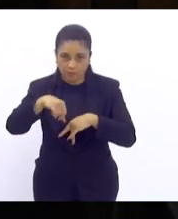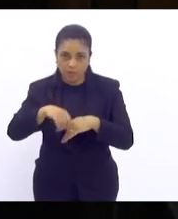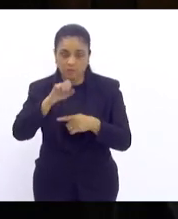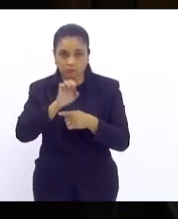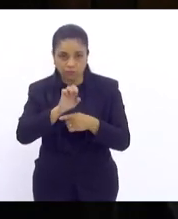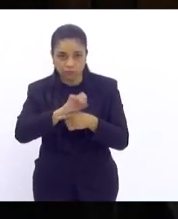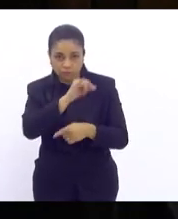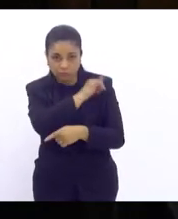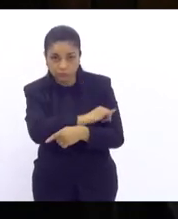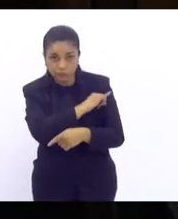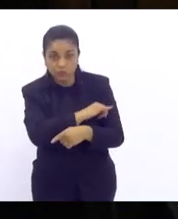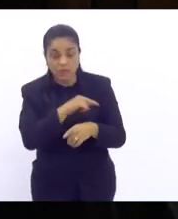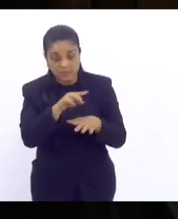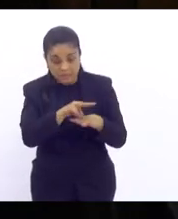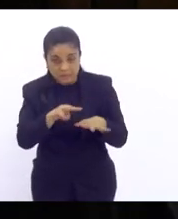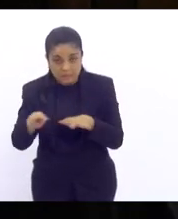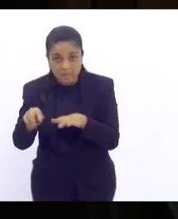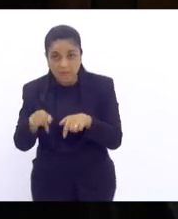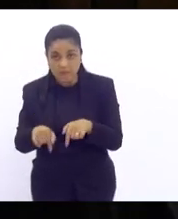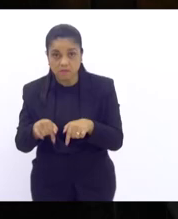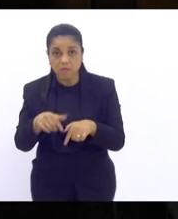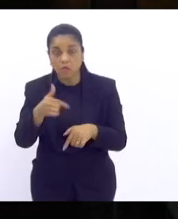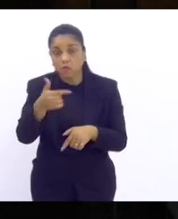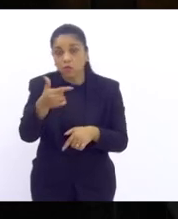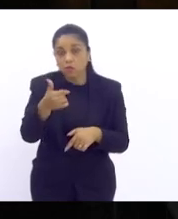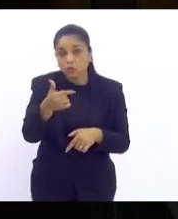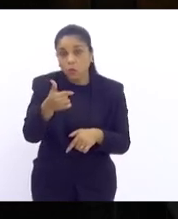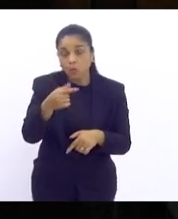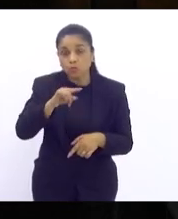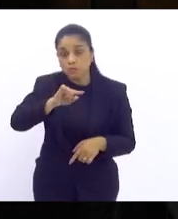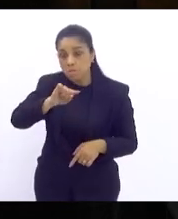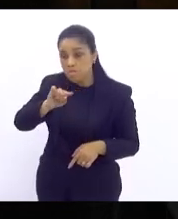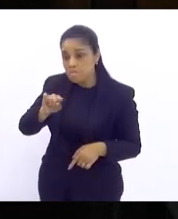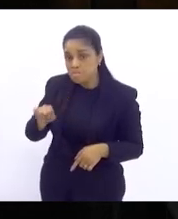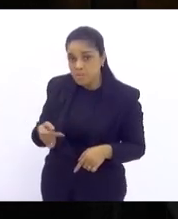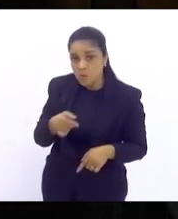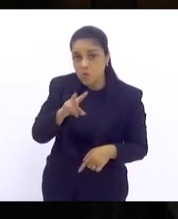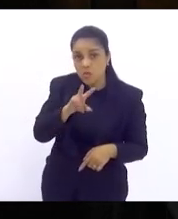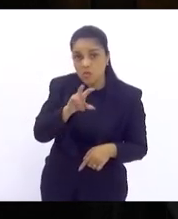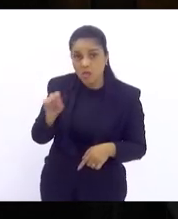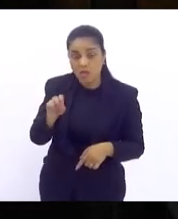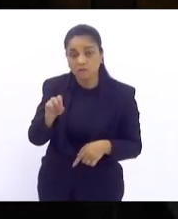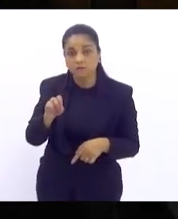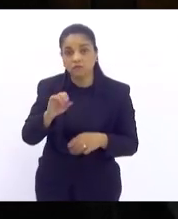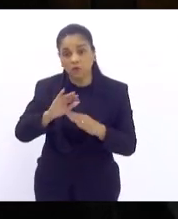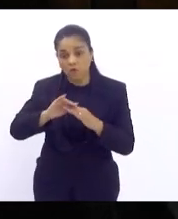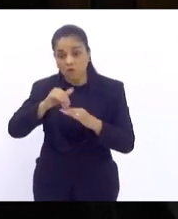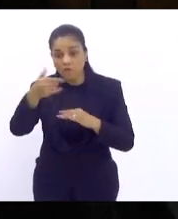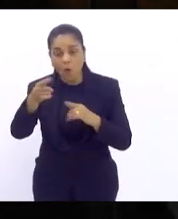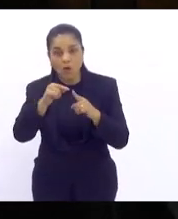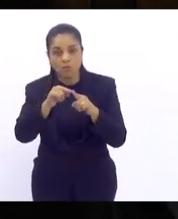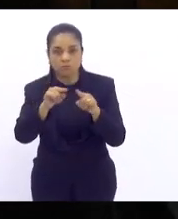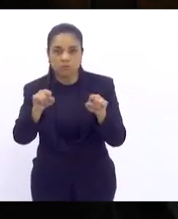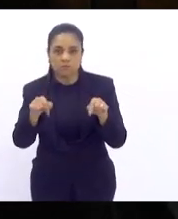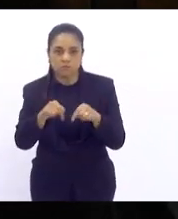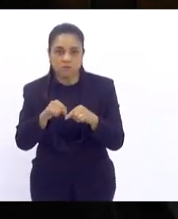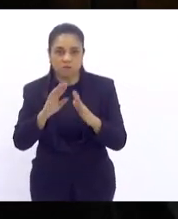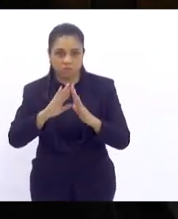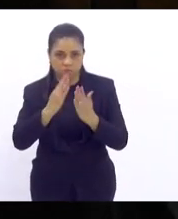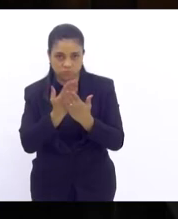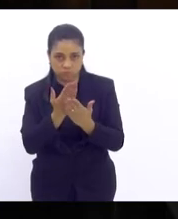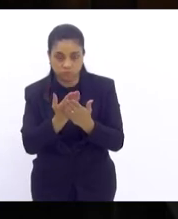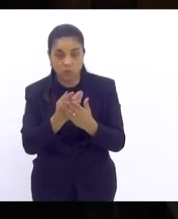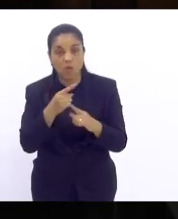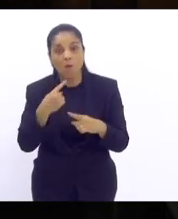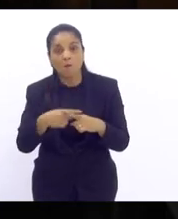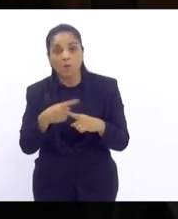aí essa semana pelo menos 12.500 crianças fora das salas das salas de aula por conta